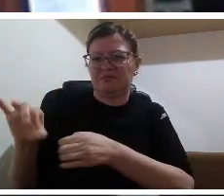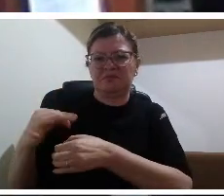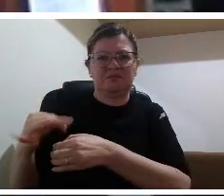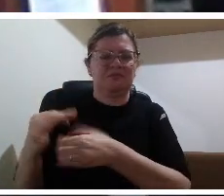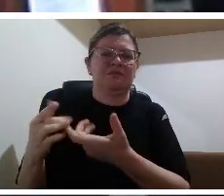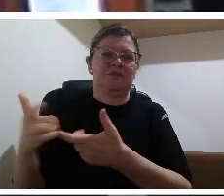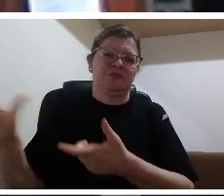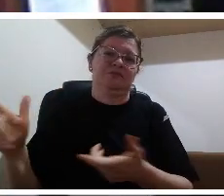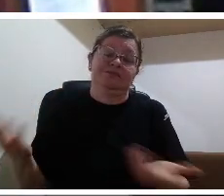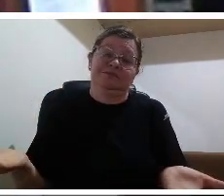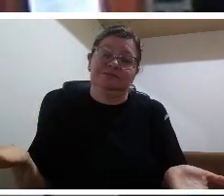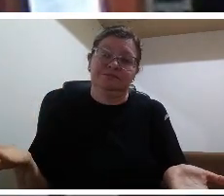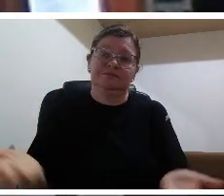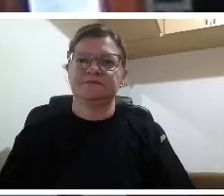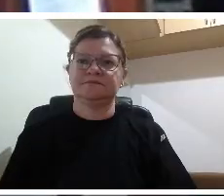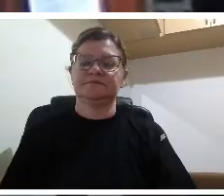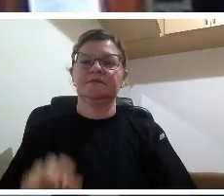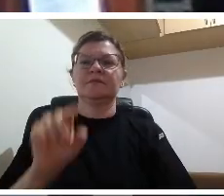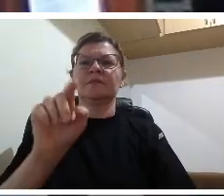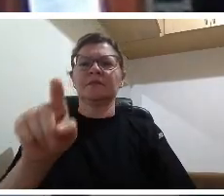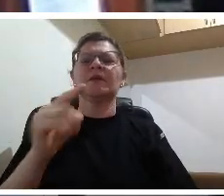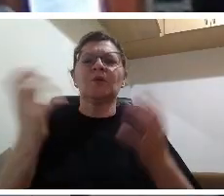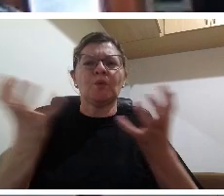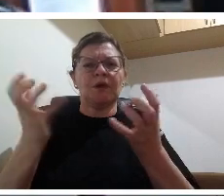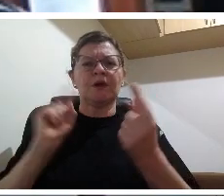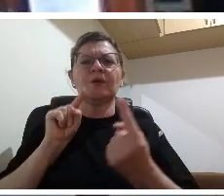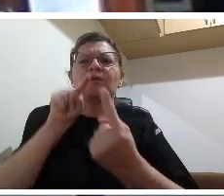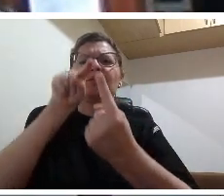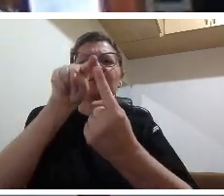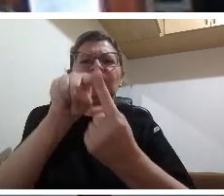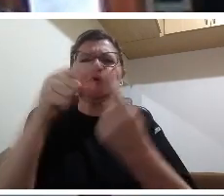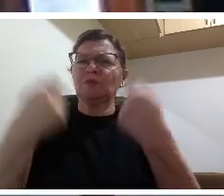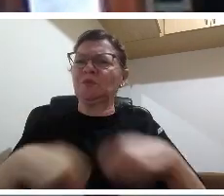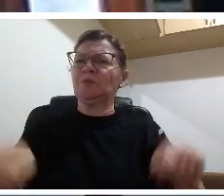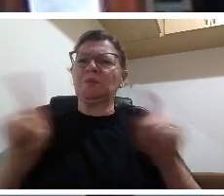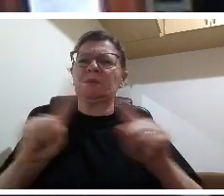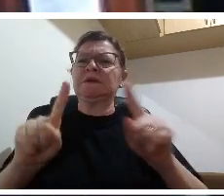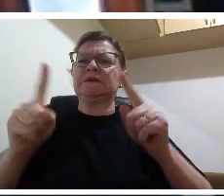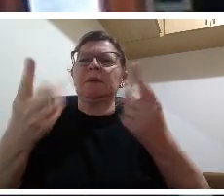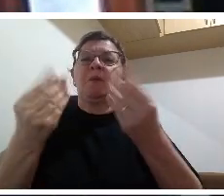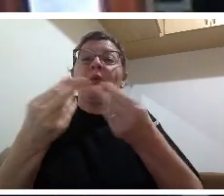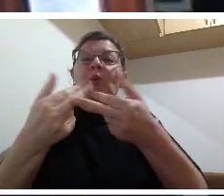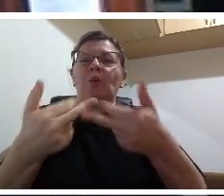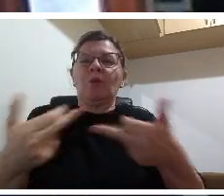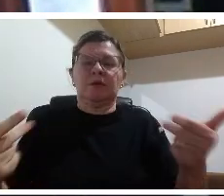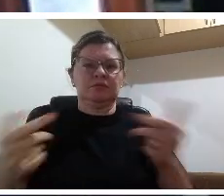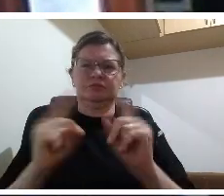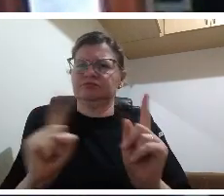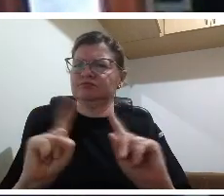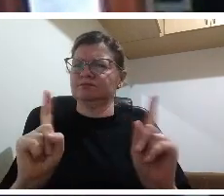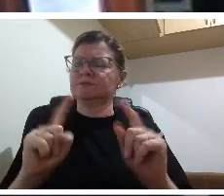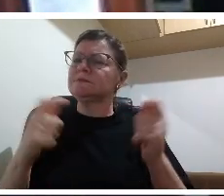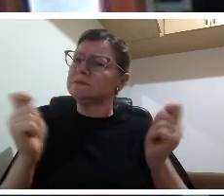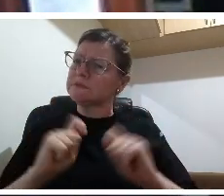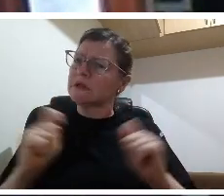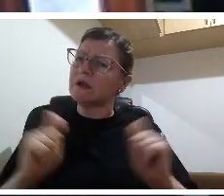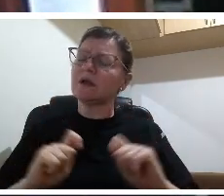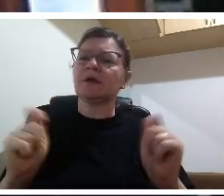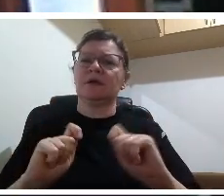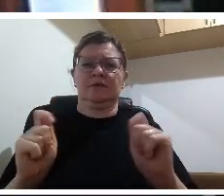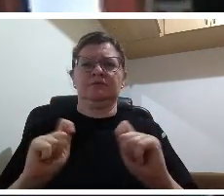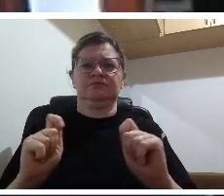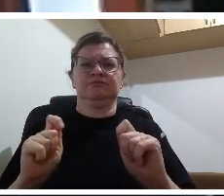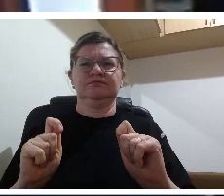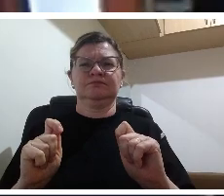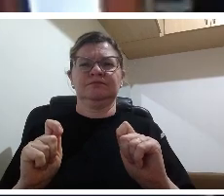necessário então eu penso o seguinte um objetivo para ser válido ele tem que dimensões